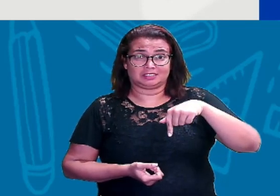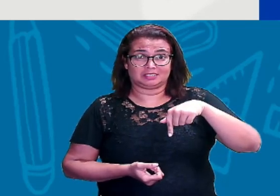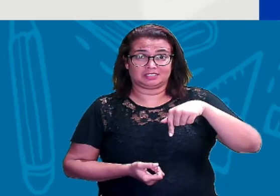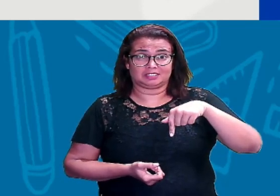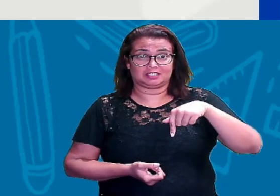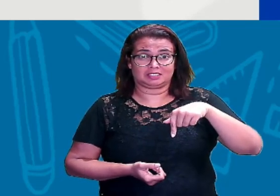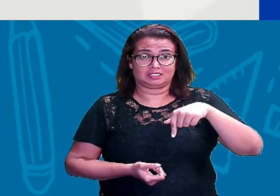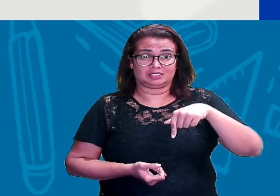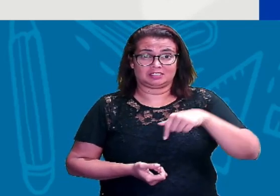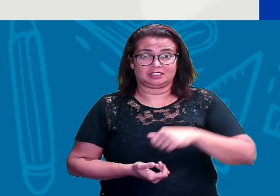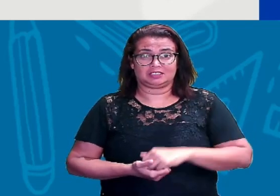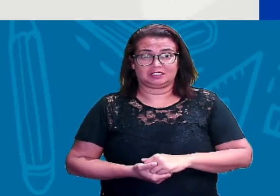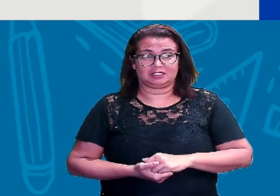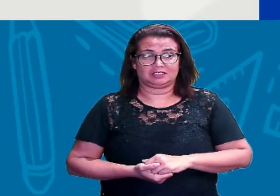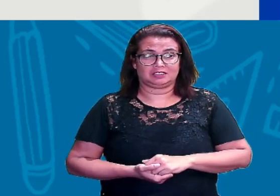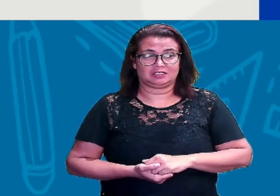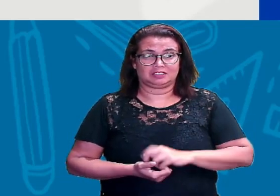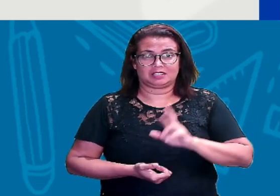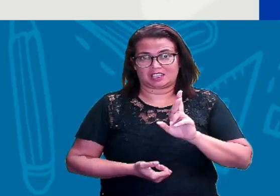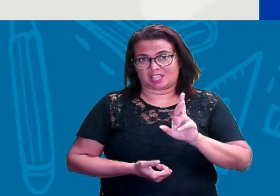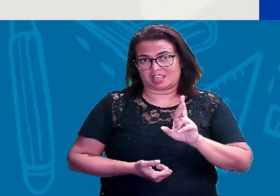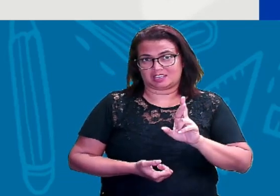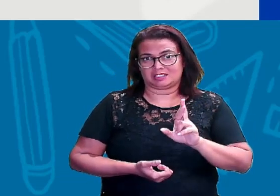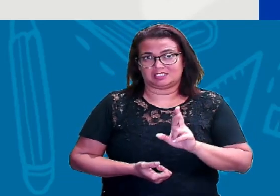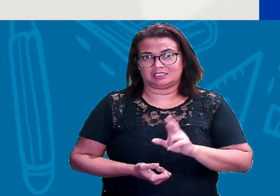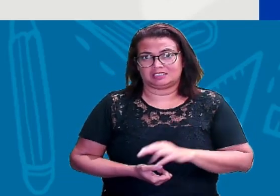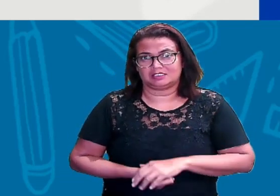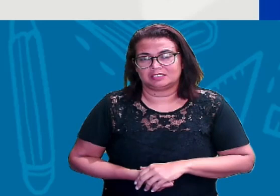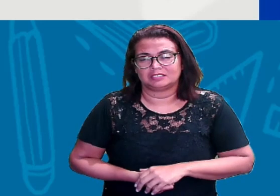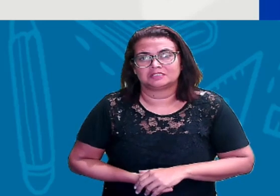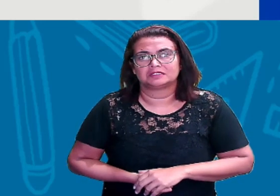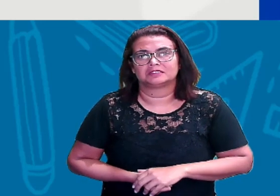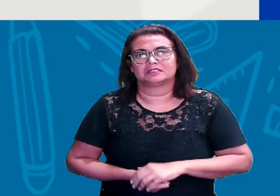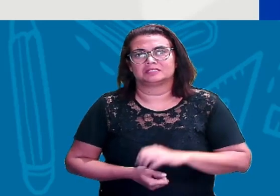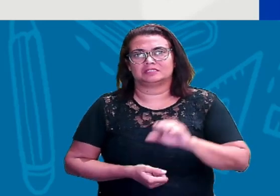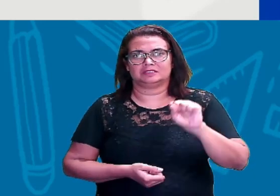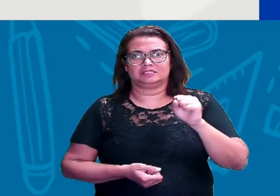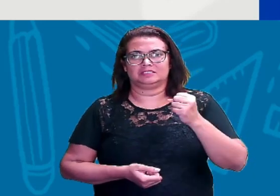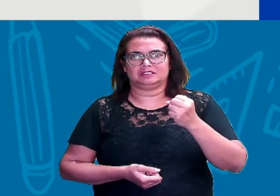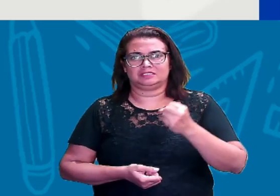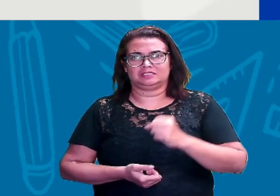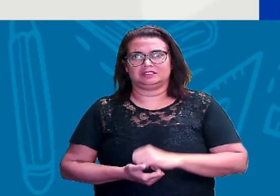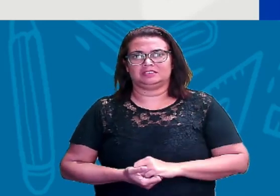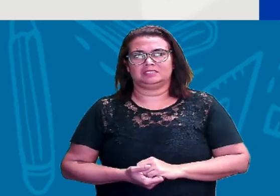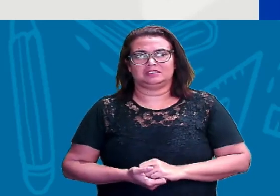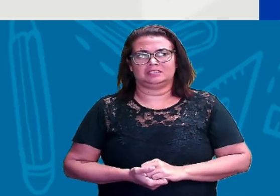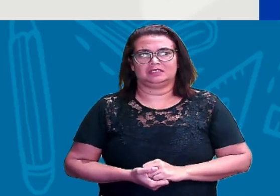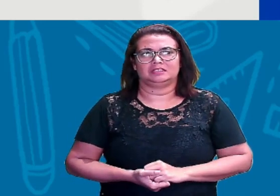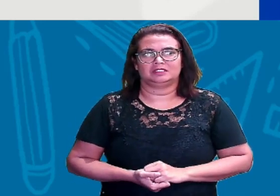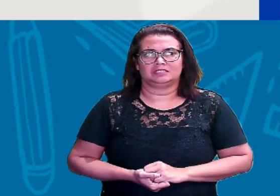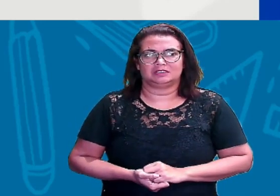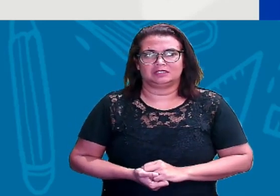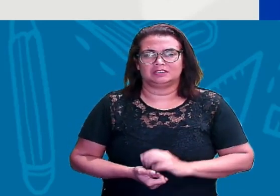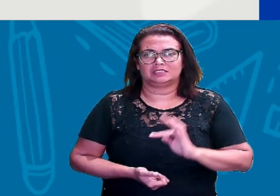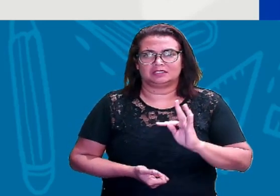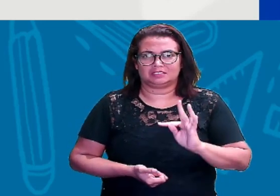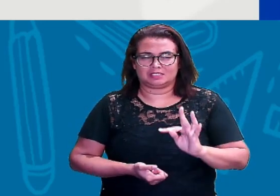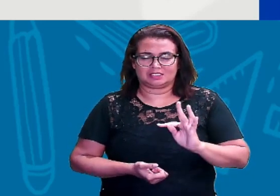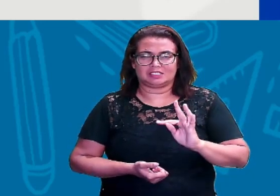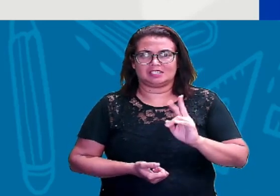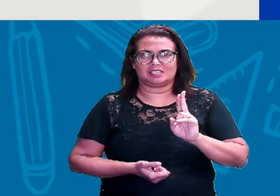Q, Q, R, R, S, S, T, T,